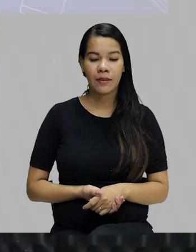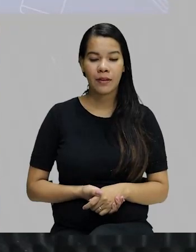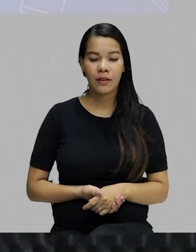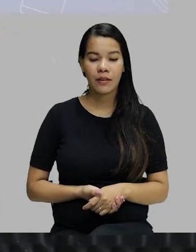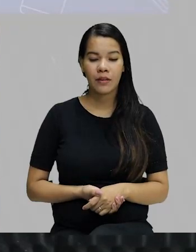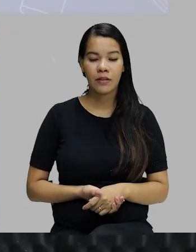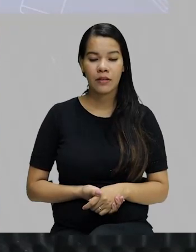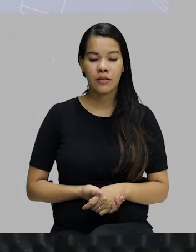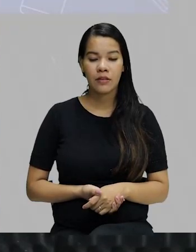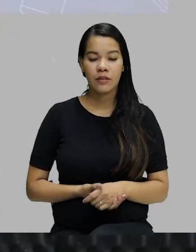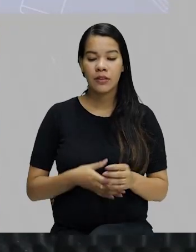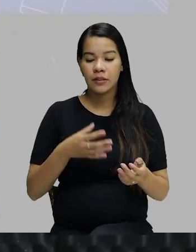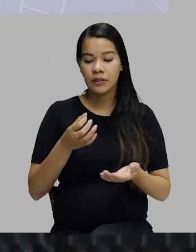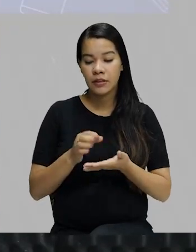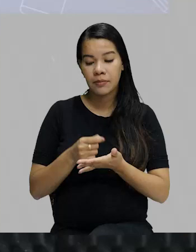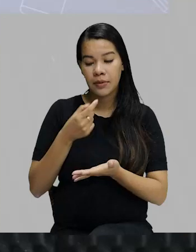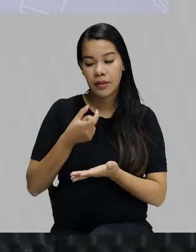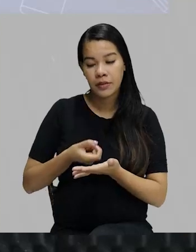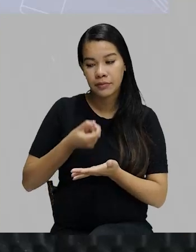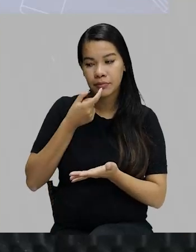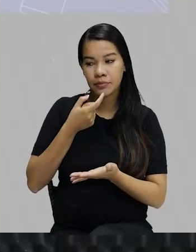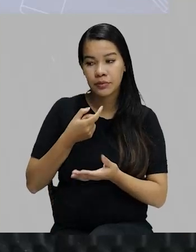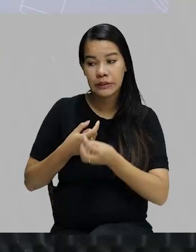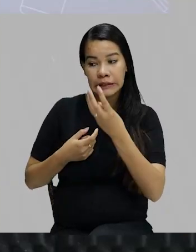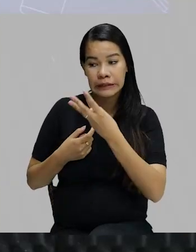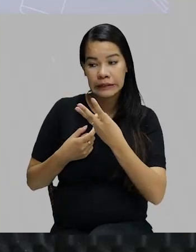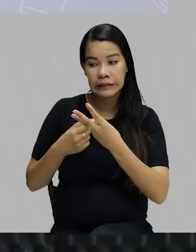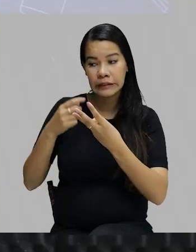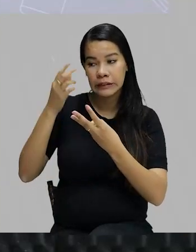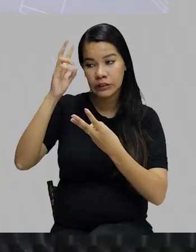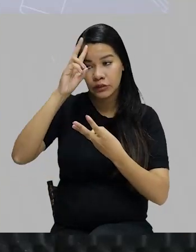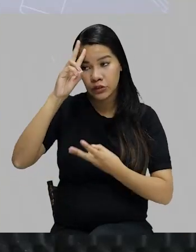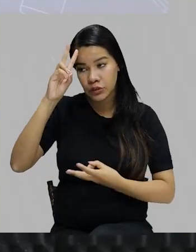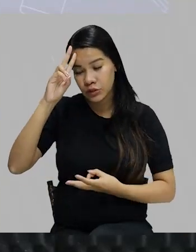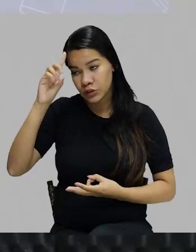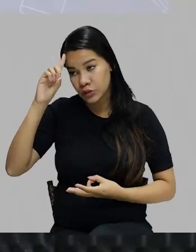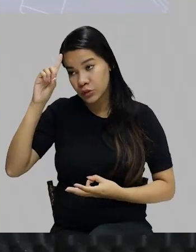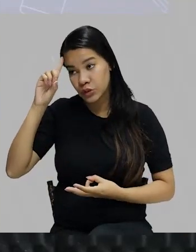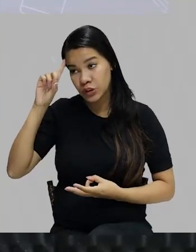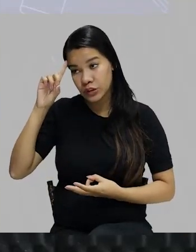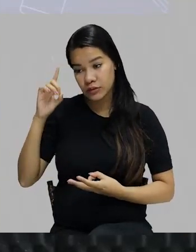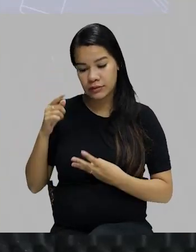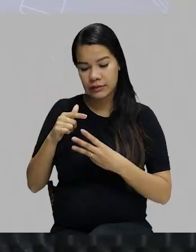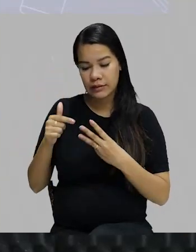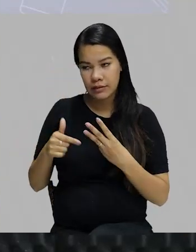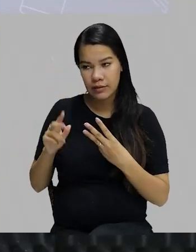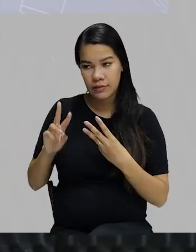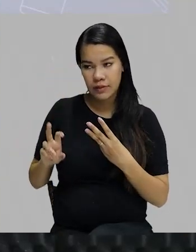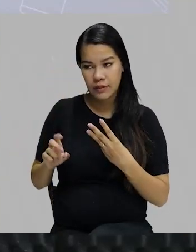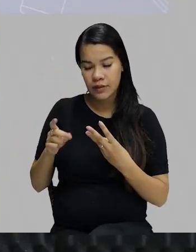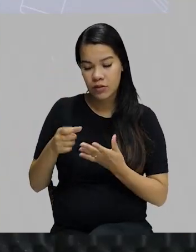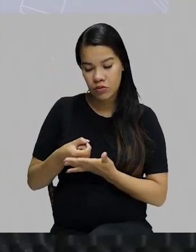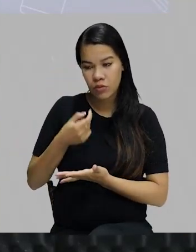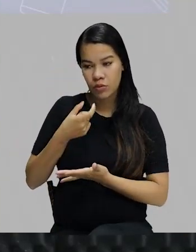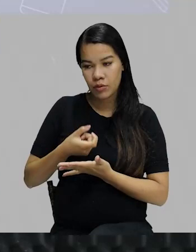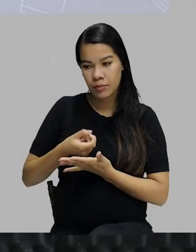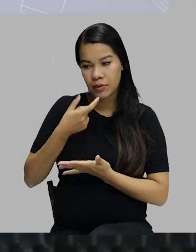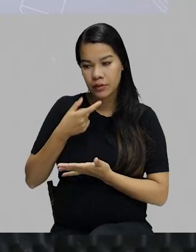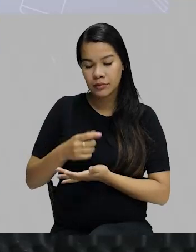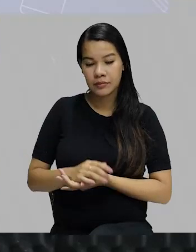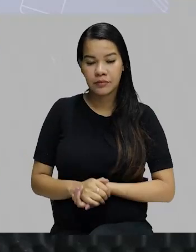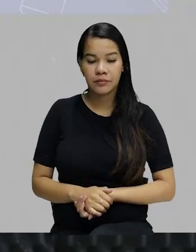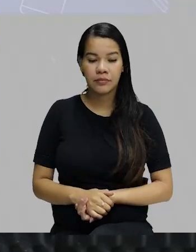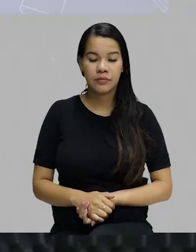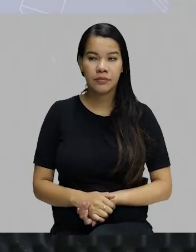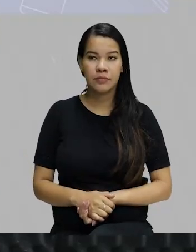Tome este medicamento três vezes ao dia e te sentirás melhor. Então, tome este medicamento